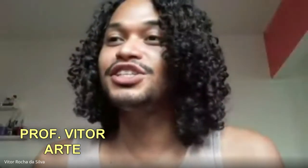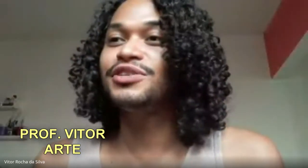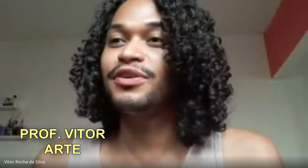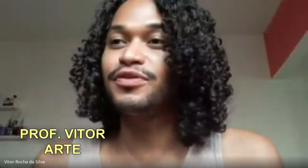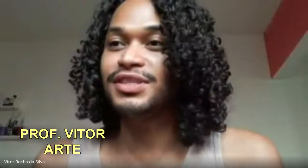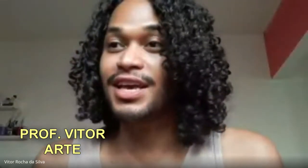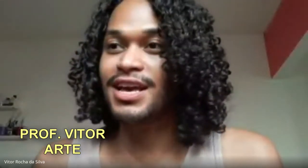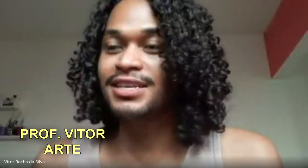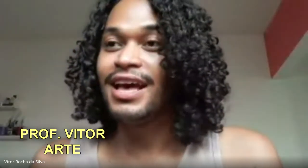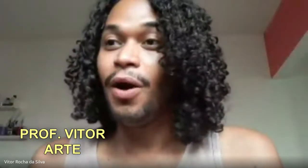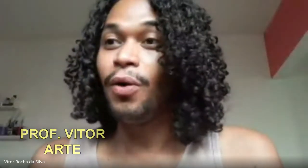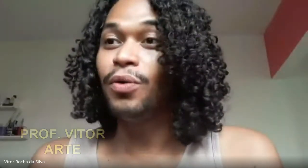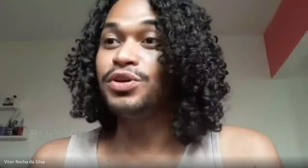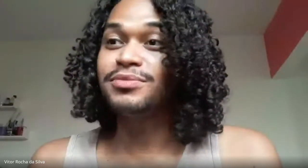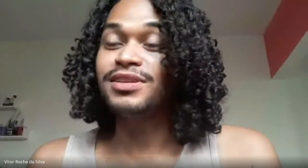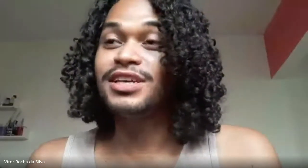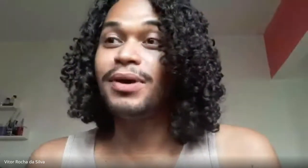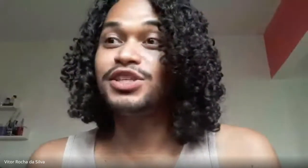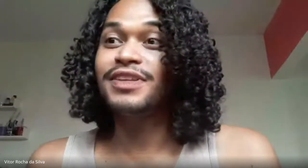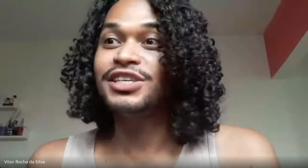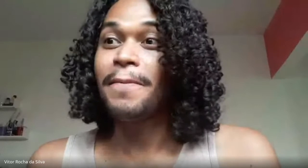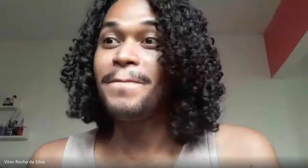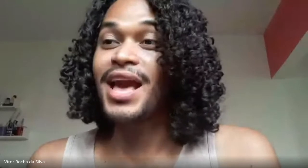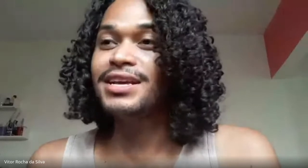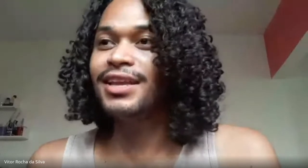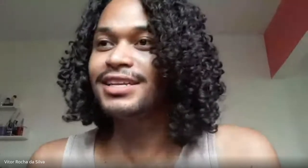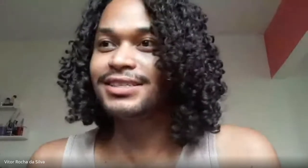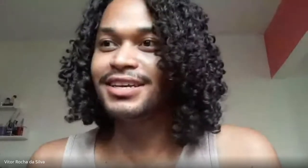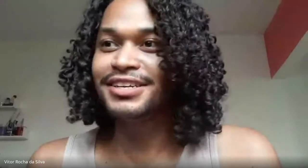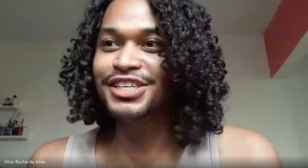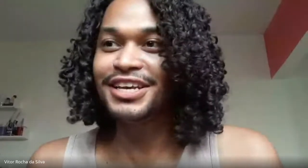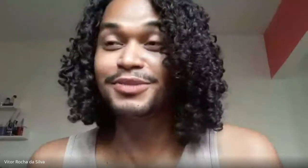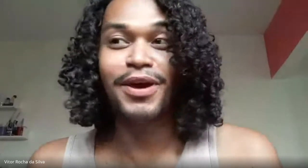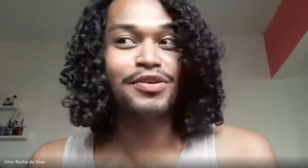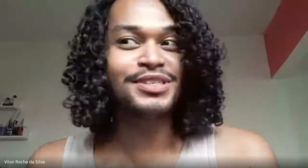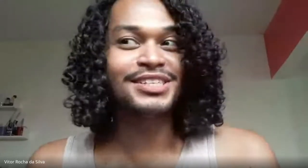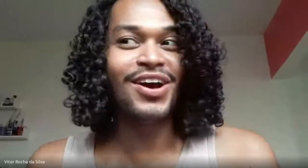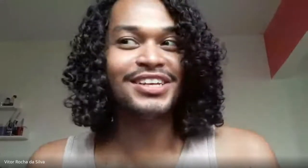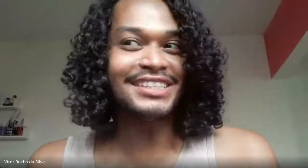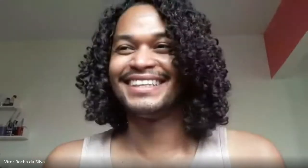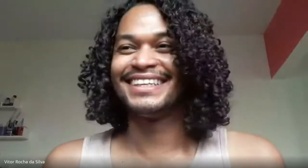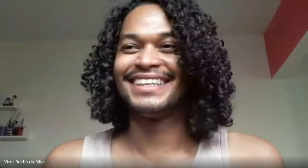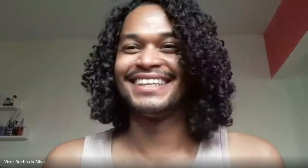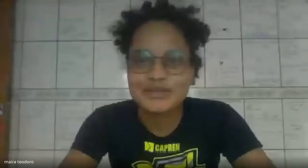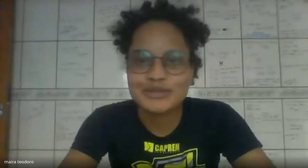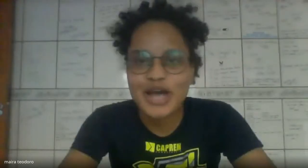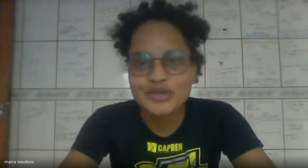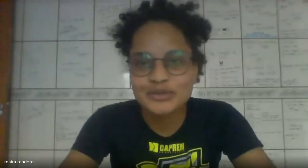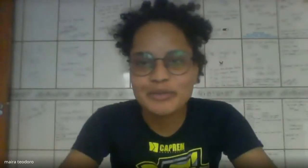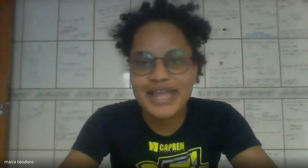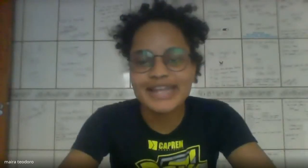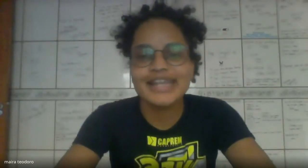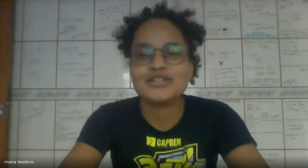vontade de ver vocês. Hoje nós vamos fazer uma atividade bem interessante. Espero que vocês gostem, hein? Certo, pessoal.